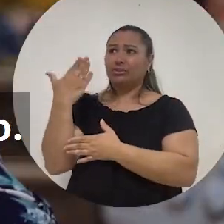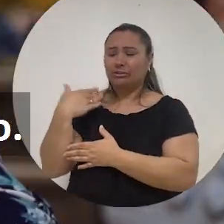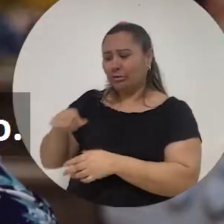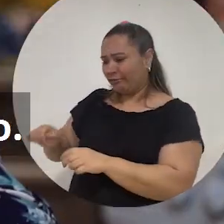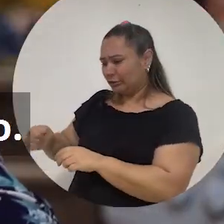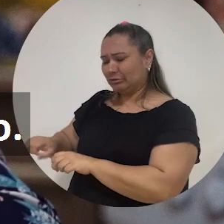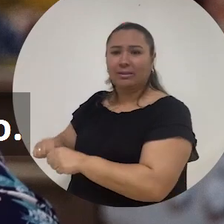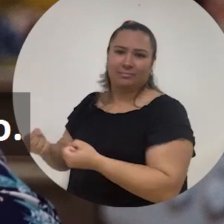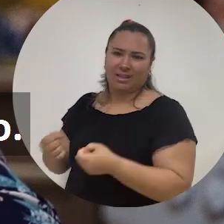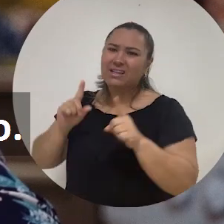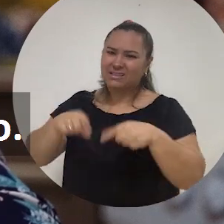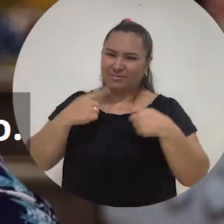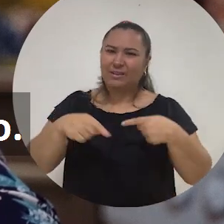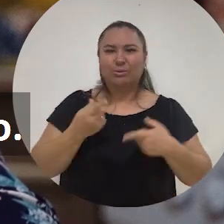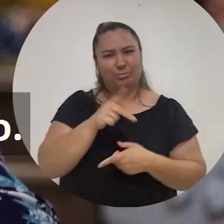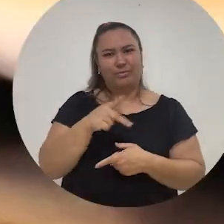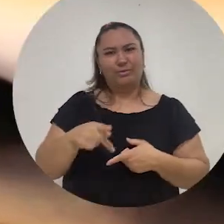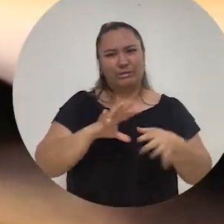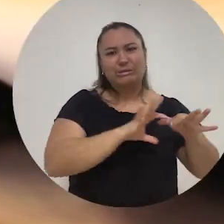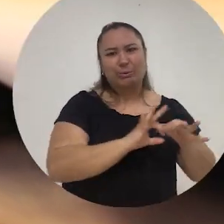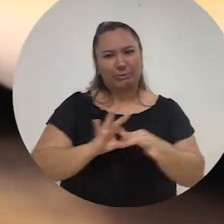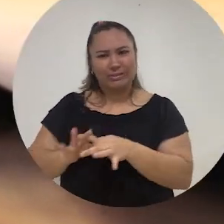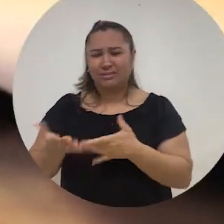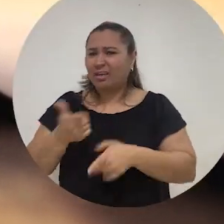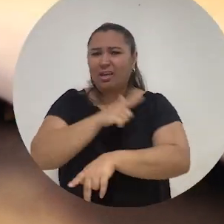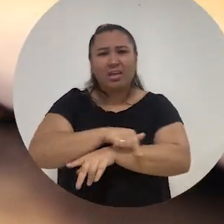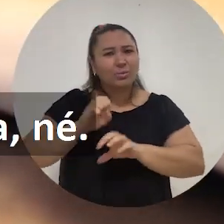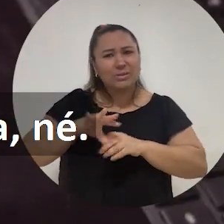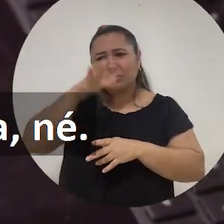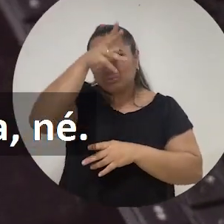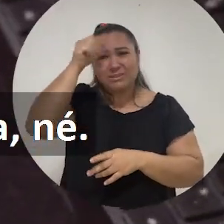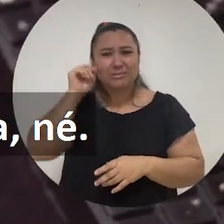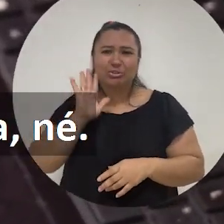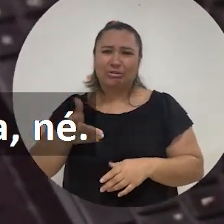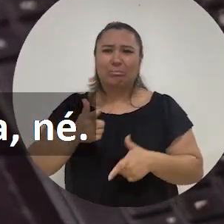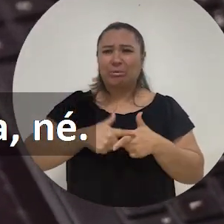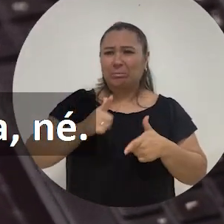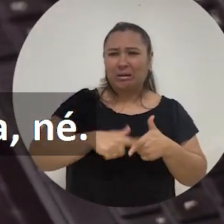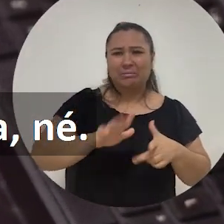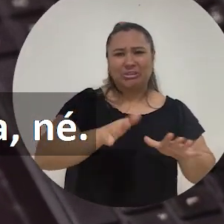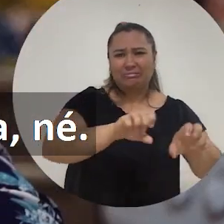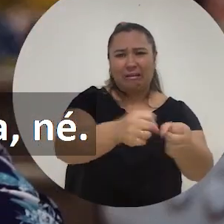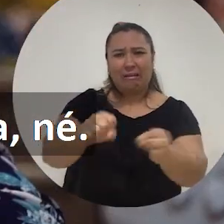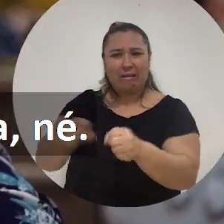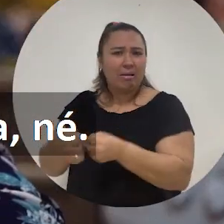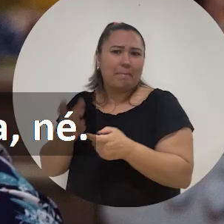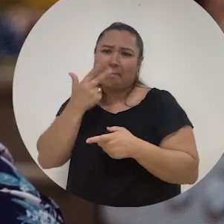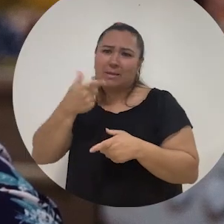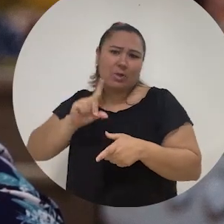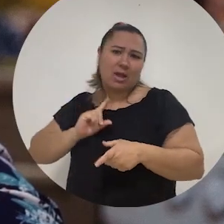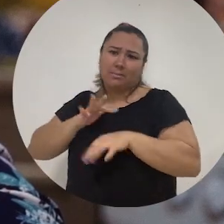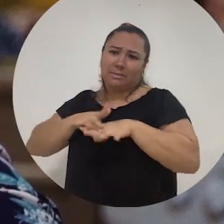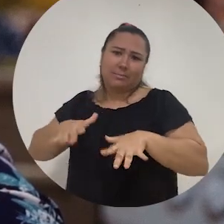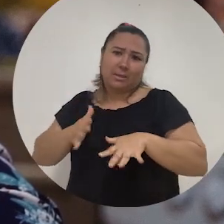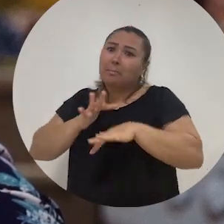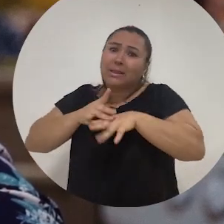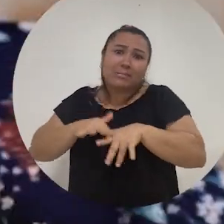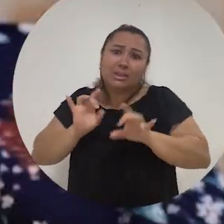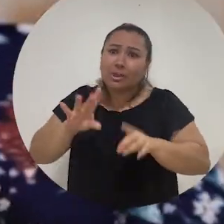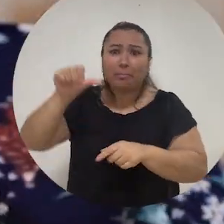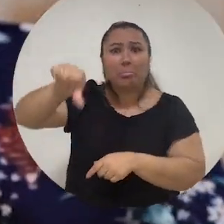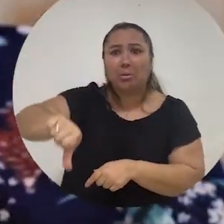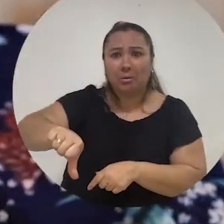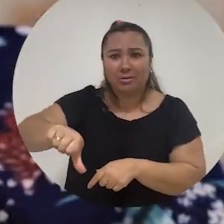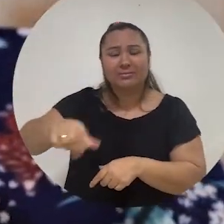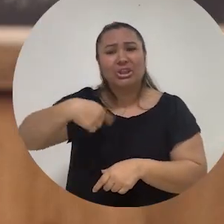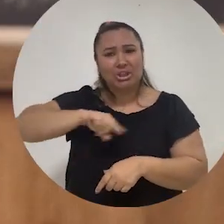quebrada. É desafiador ser professor nesse contexto. A educação da rede municipal já tá sucateada mesmo antes da pandemia, né? A pandemia só veio a agravar.